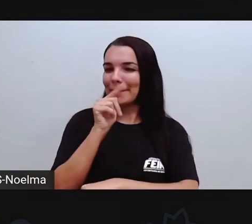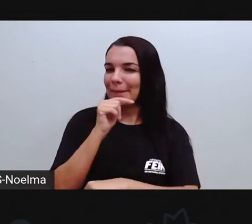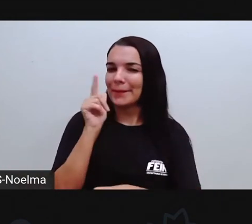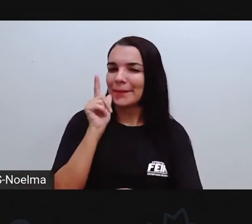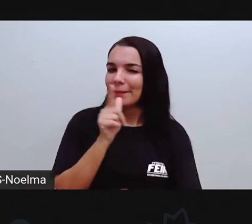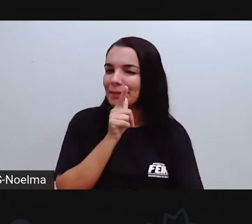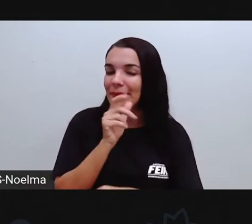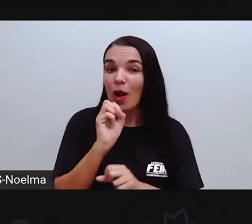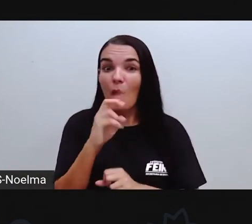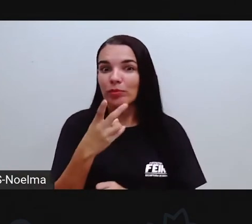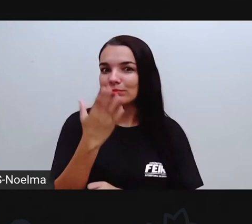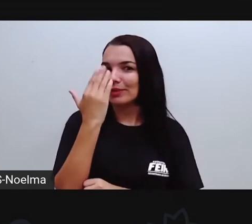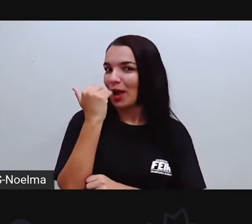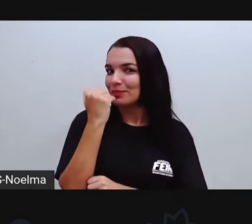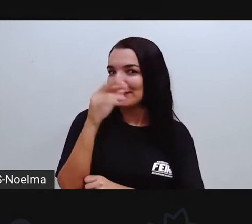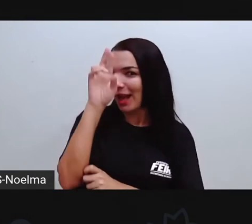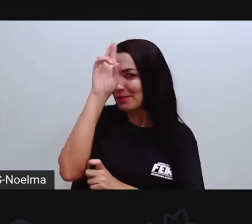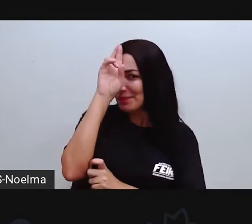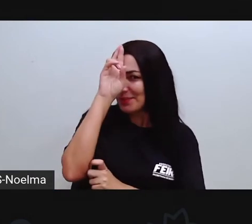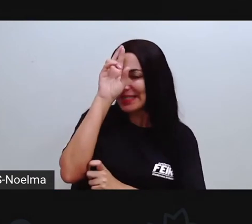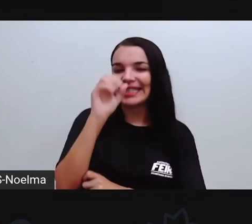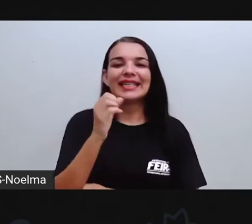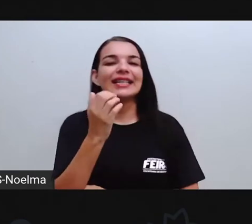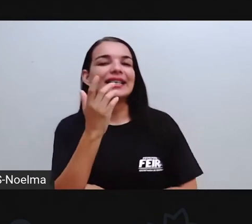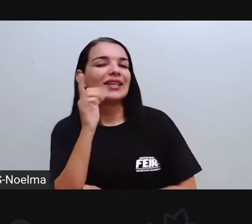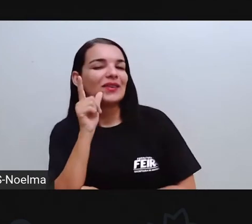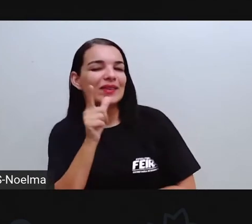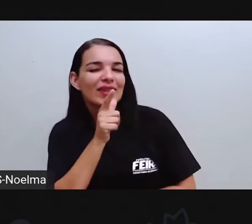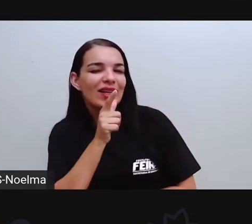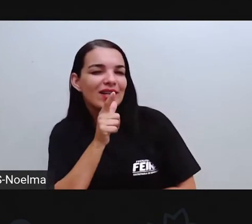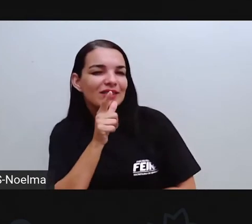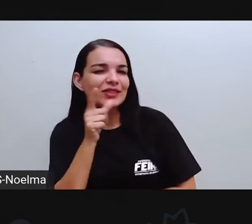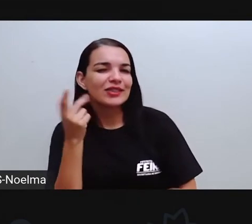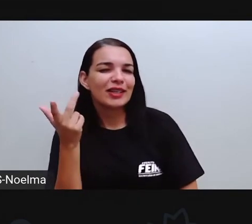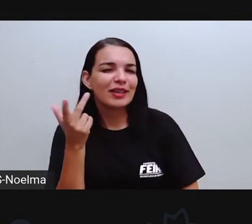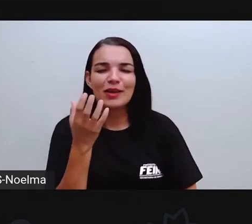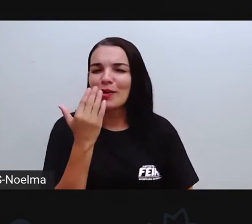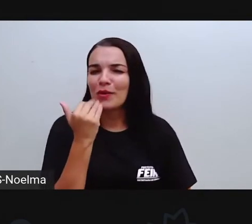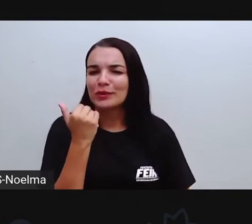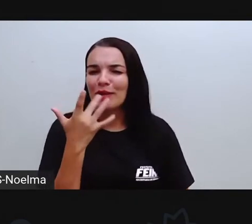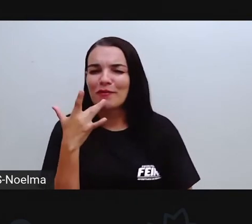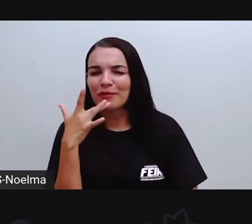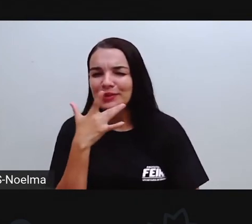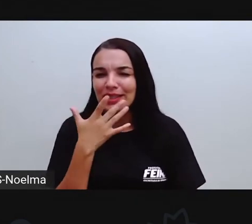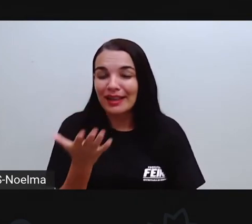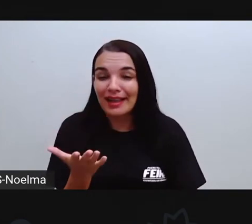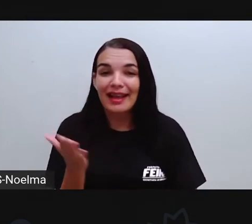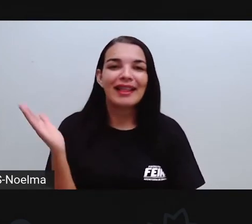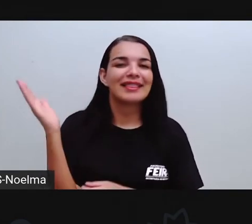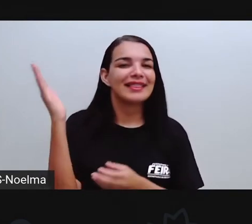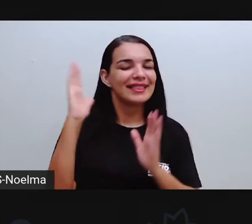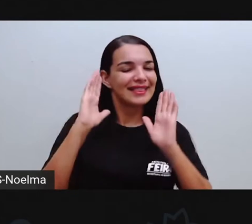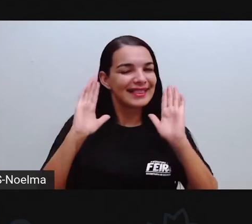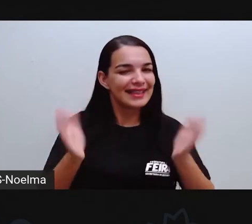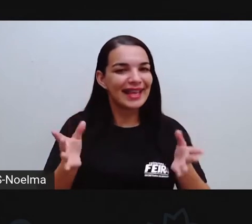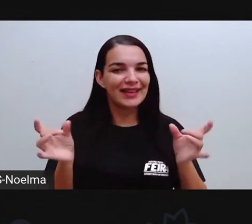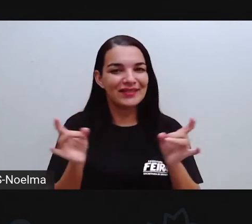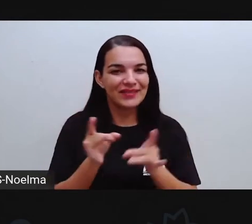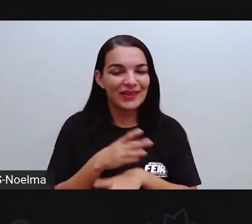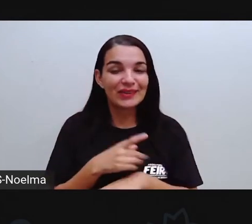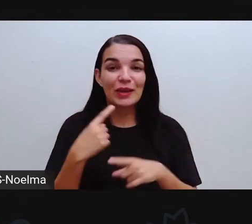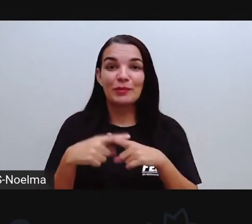lanchinho, almoçar que não almoçou ainda, né? E aquele lanche que já almoçou e aí já deu aquela fominha. Espero que vocês já tenham feito tudo isso,